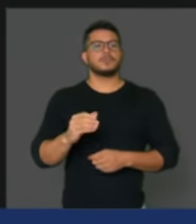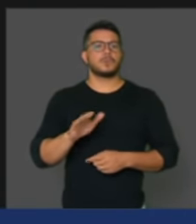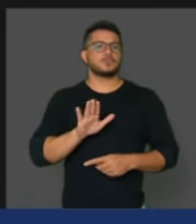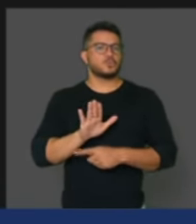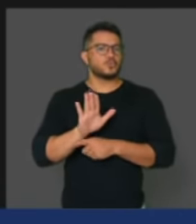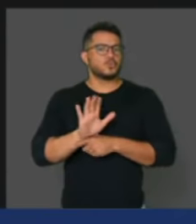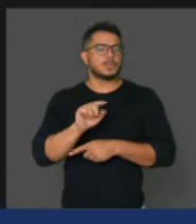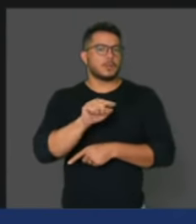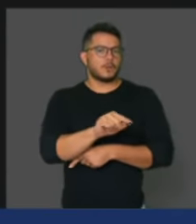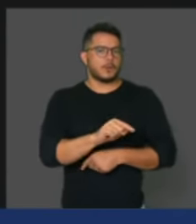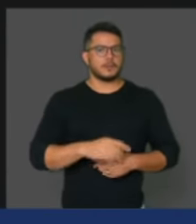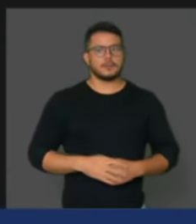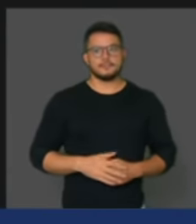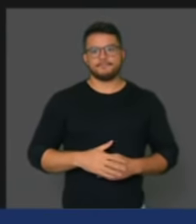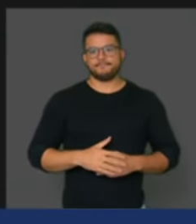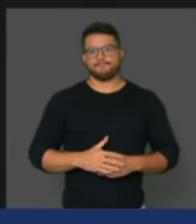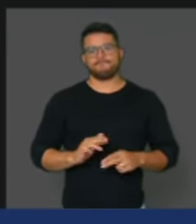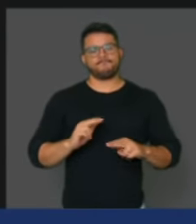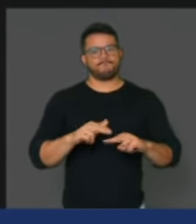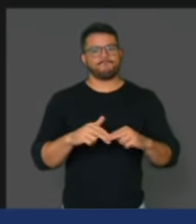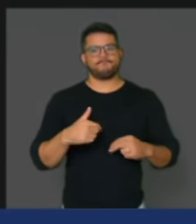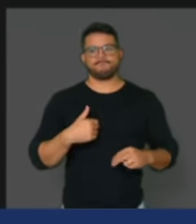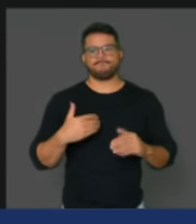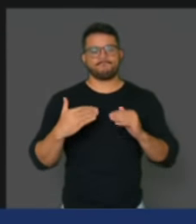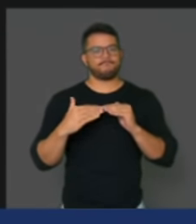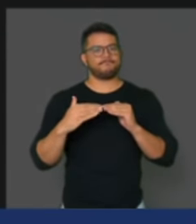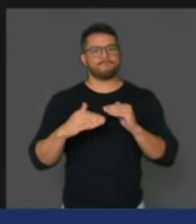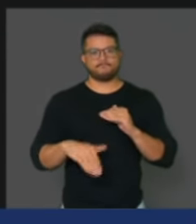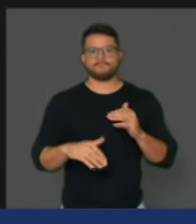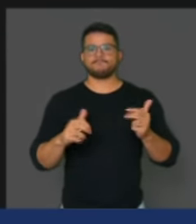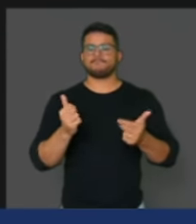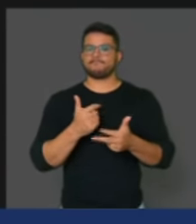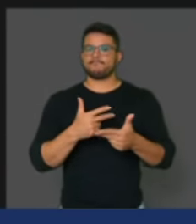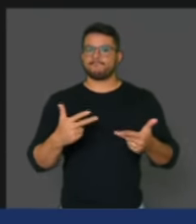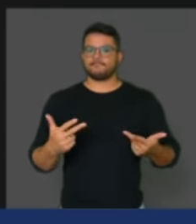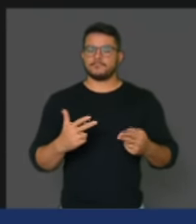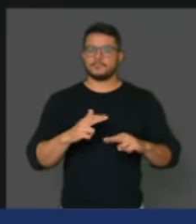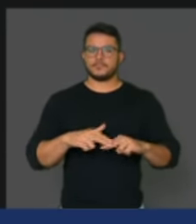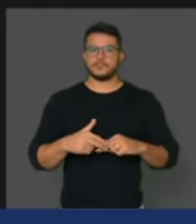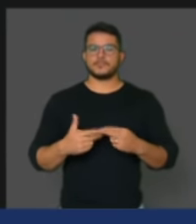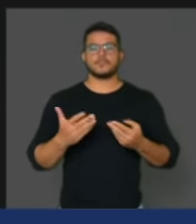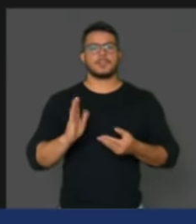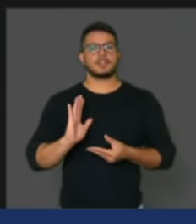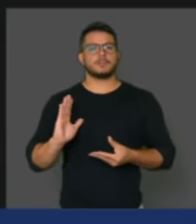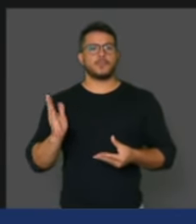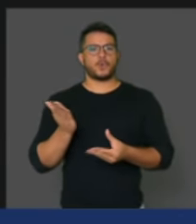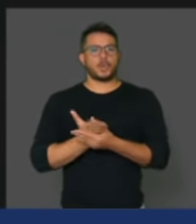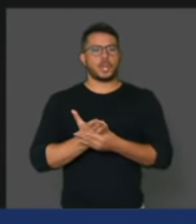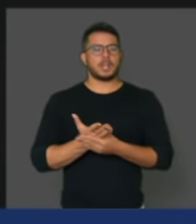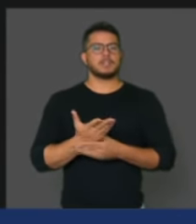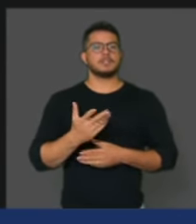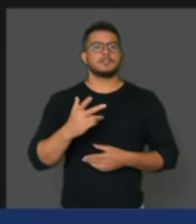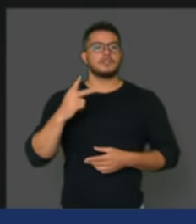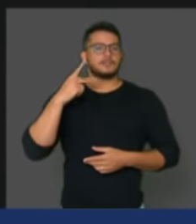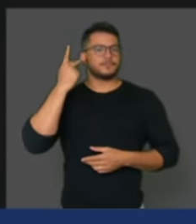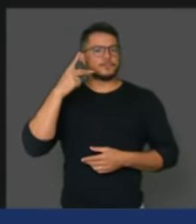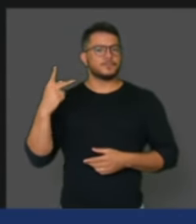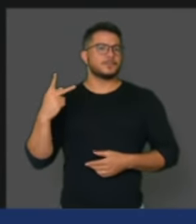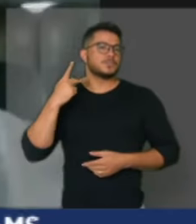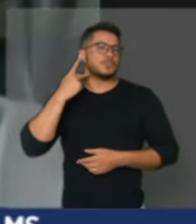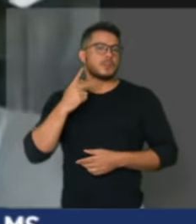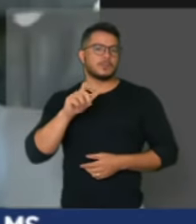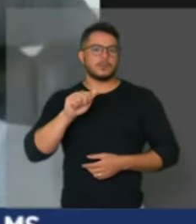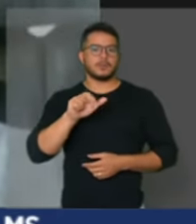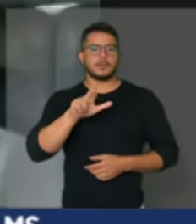inconformismo e a minha indignação para que estas ações ajuizadas pelo procurador Augusto Aras